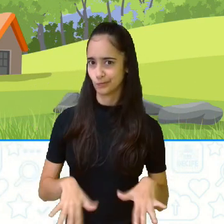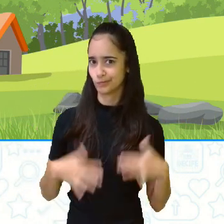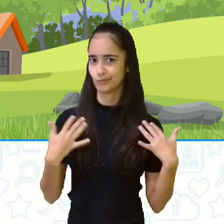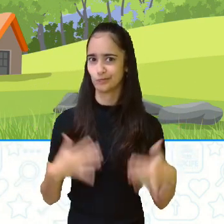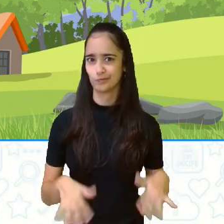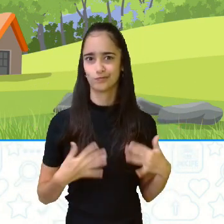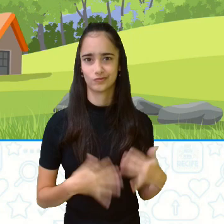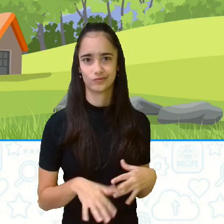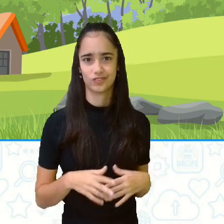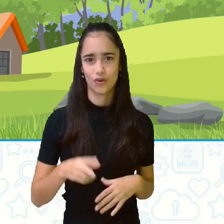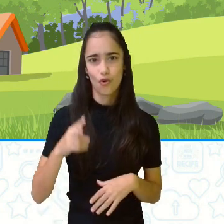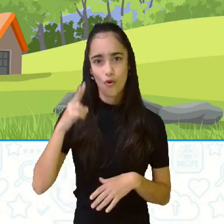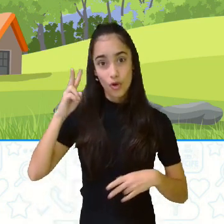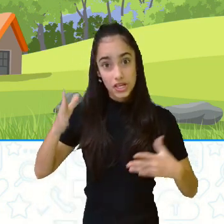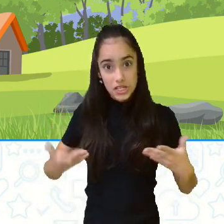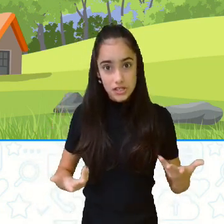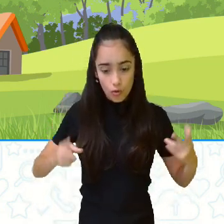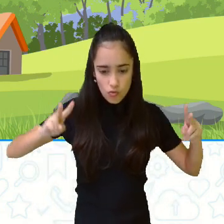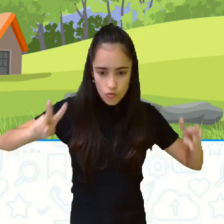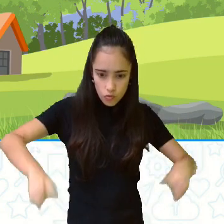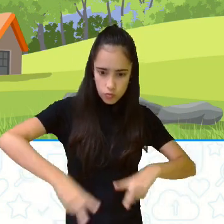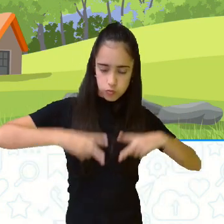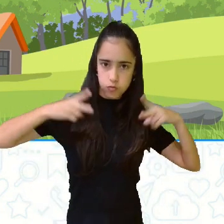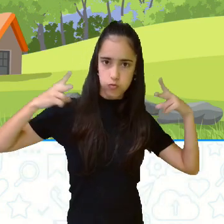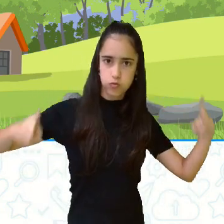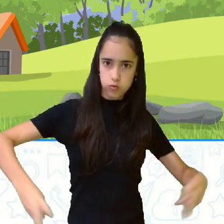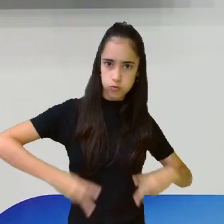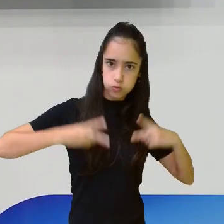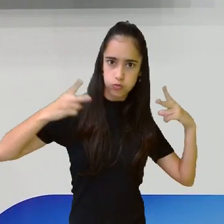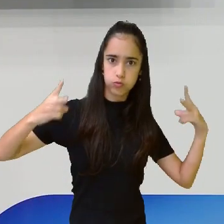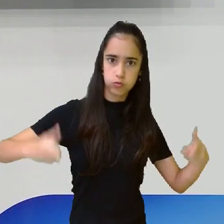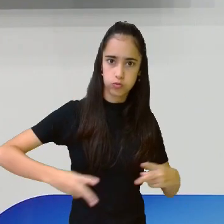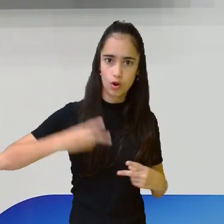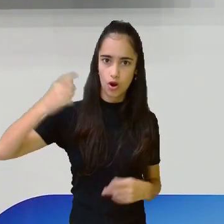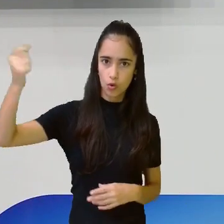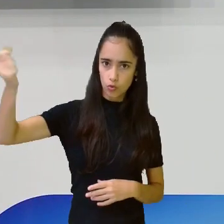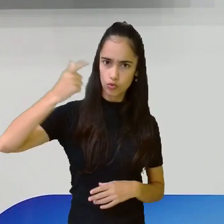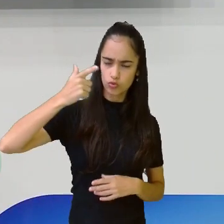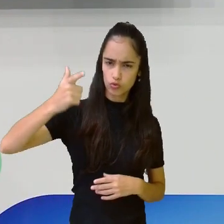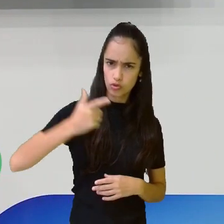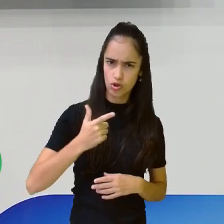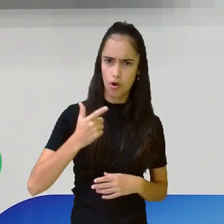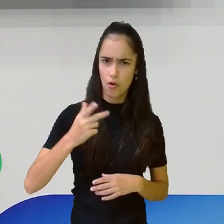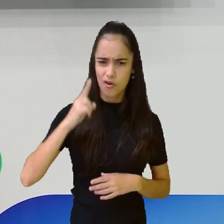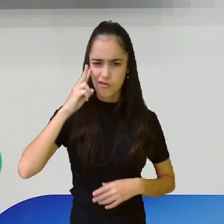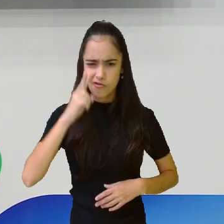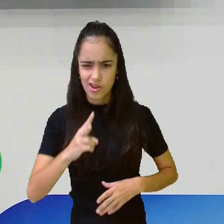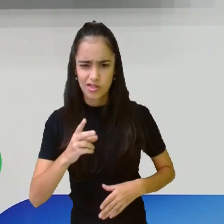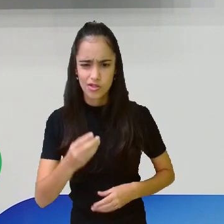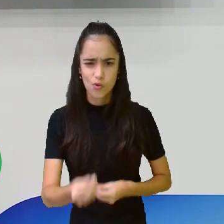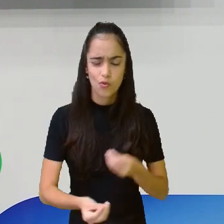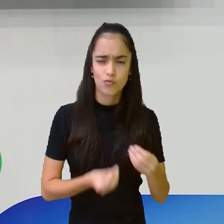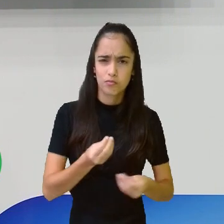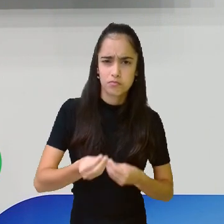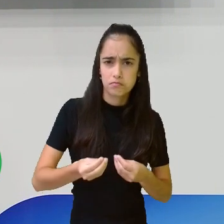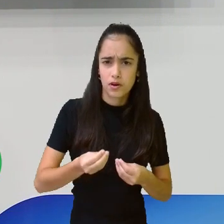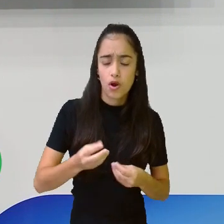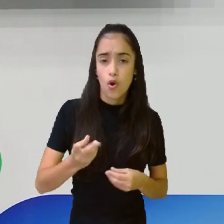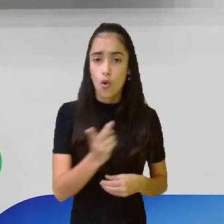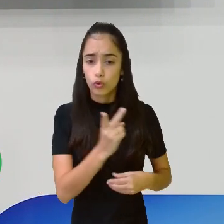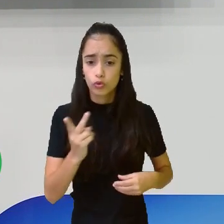o vento aí, né? E o sol fazendo uma aposta de quem vai conseguir